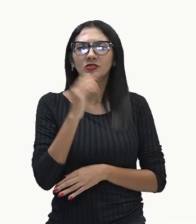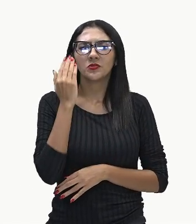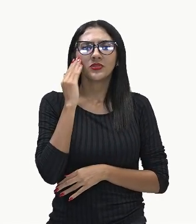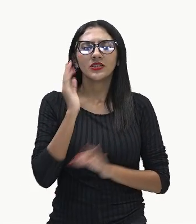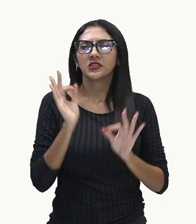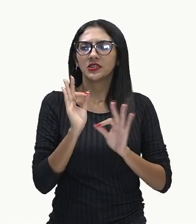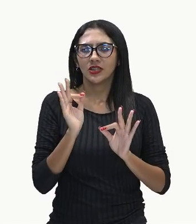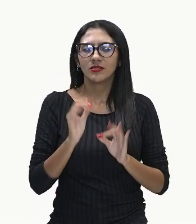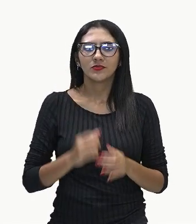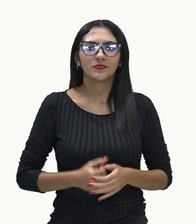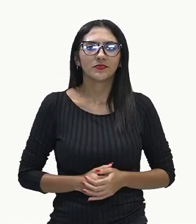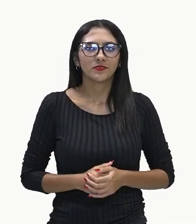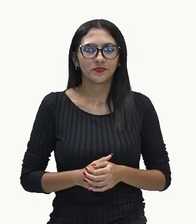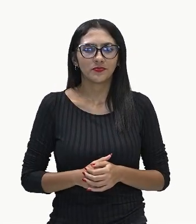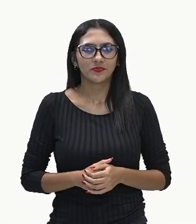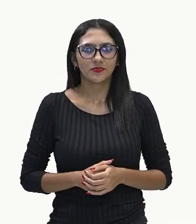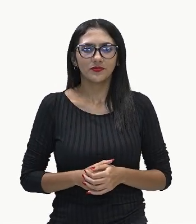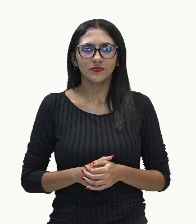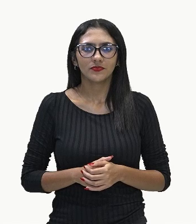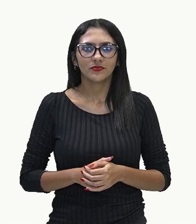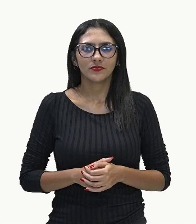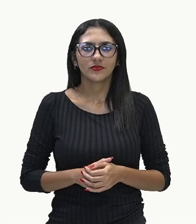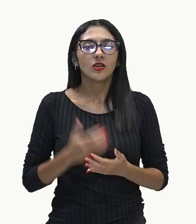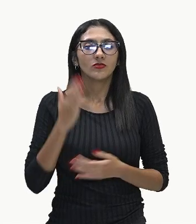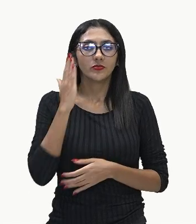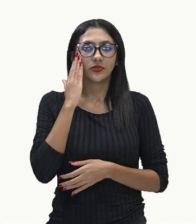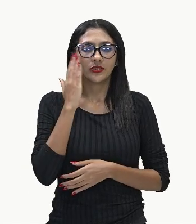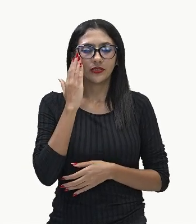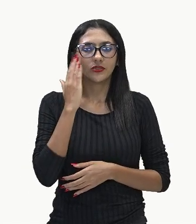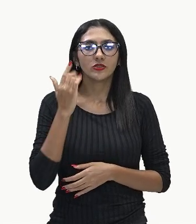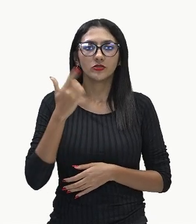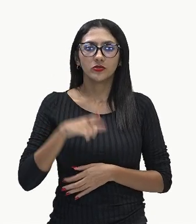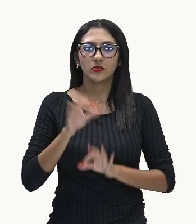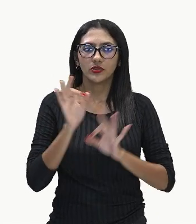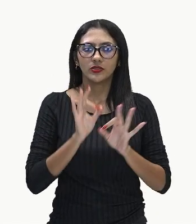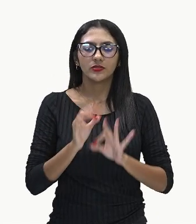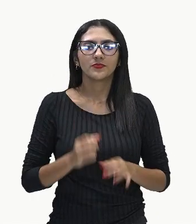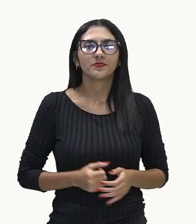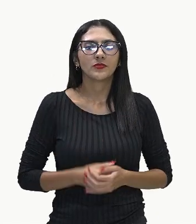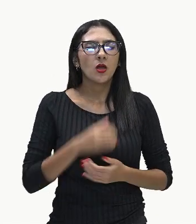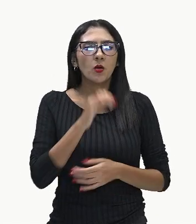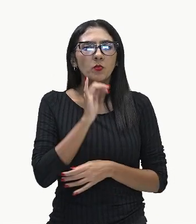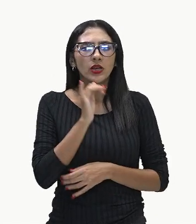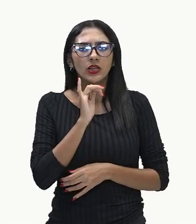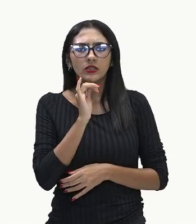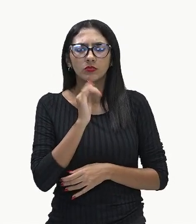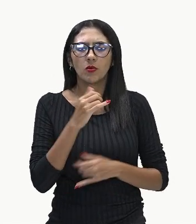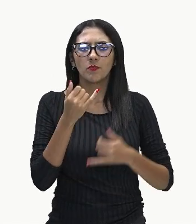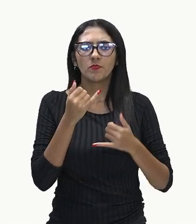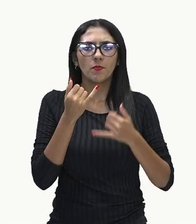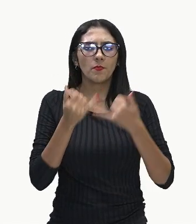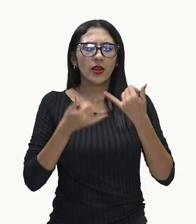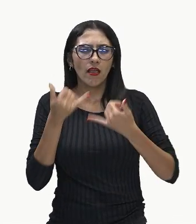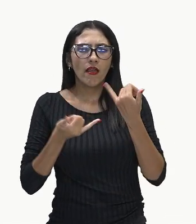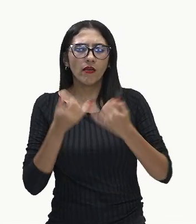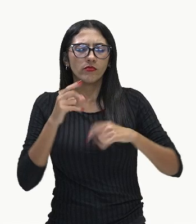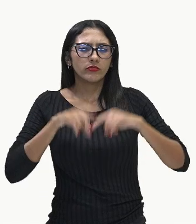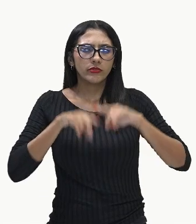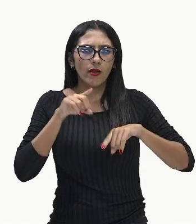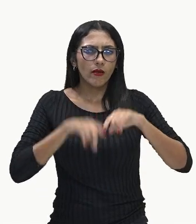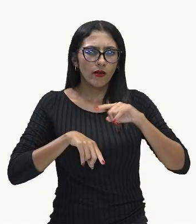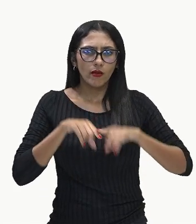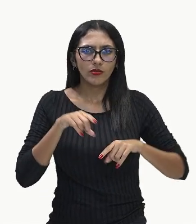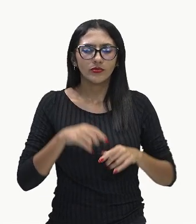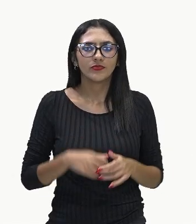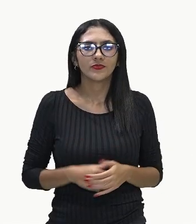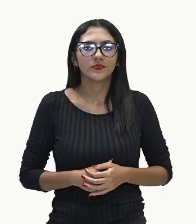feito o cálculo, mas vamos, não compreenda aqui comigo, por exemplo, brinquedos, exatamente o